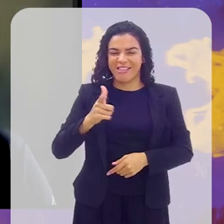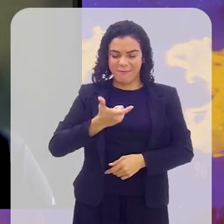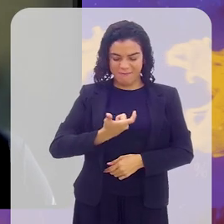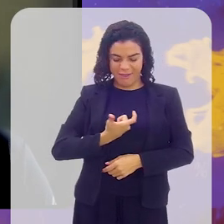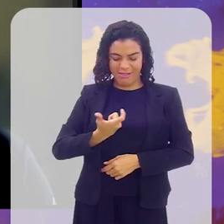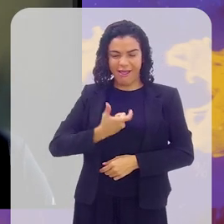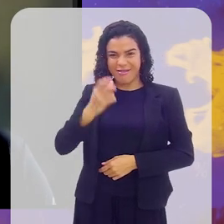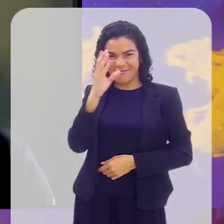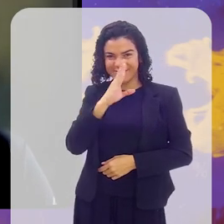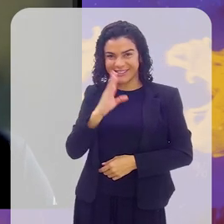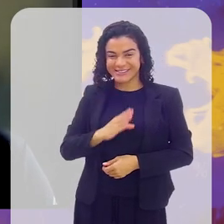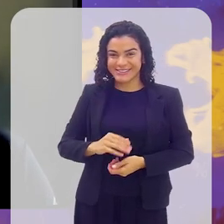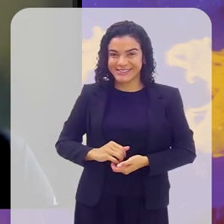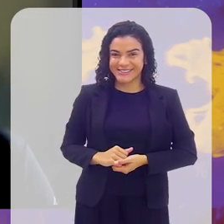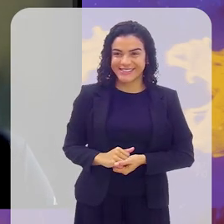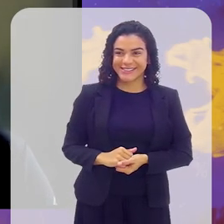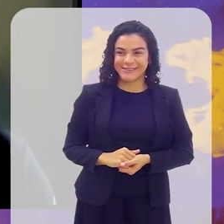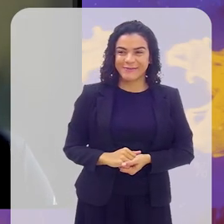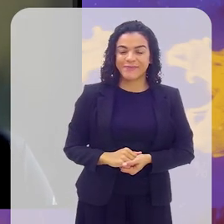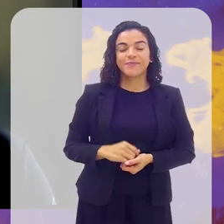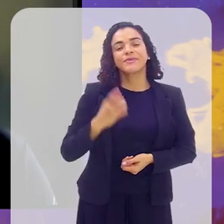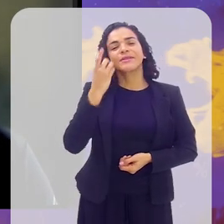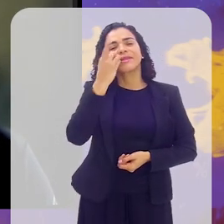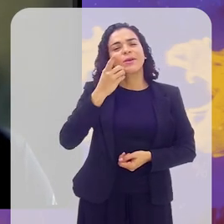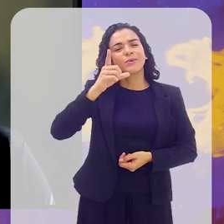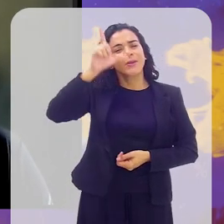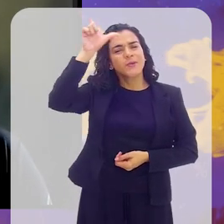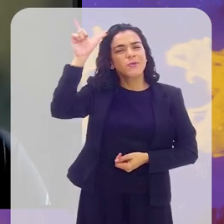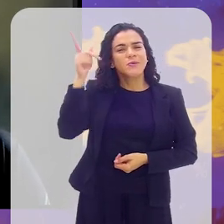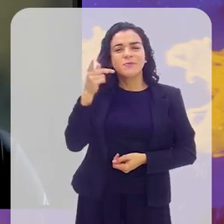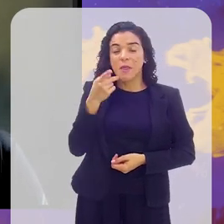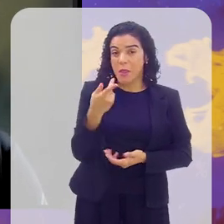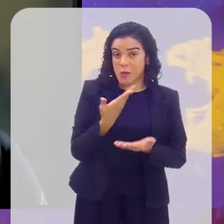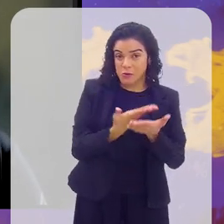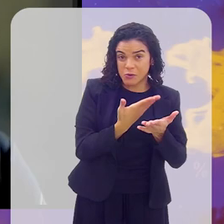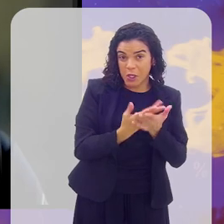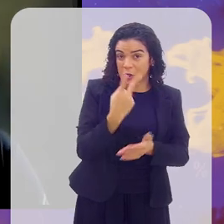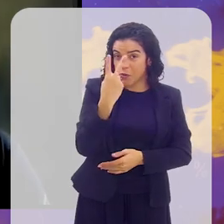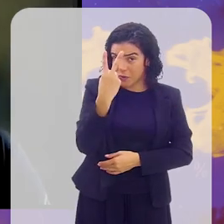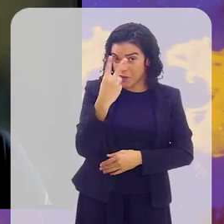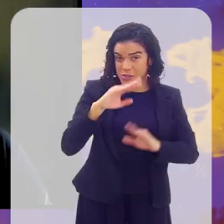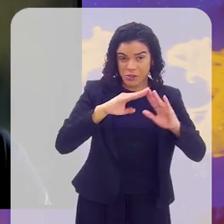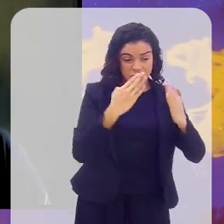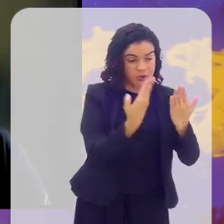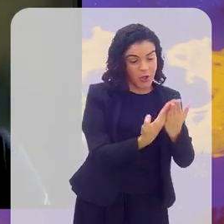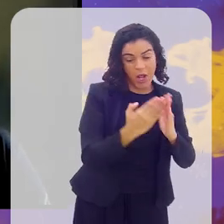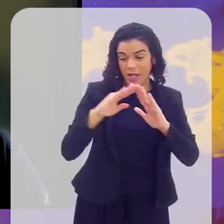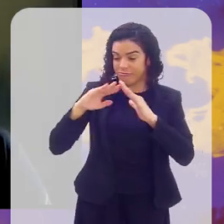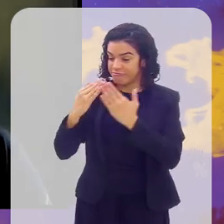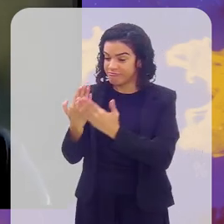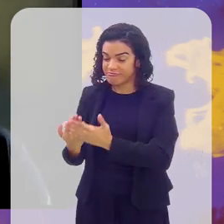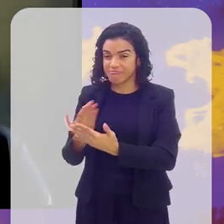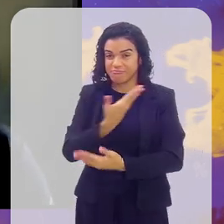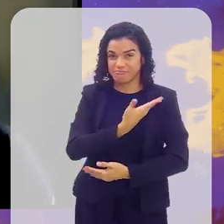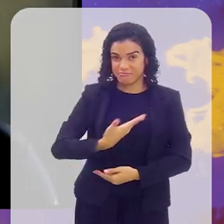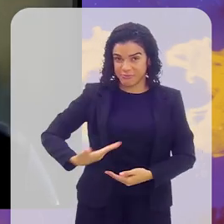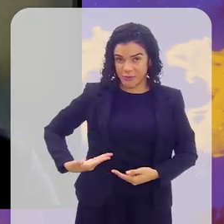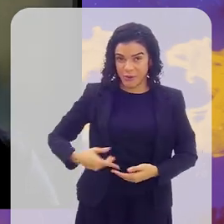vai ter medalha para o Brasil, com certeza. Deputado Luiz Paulo, eu estudei em dois colégios